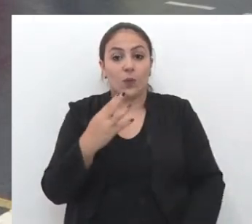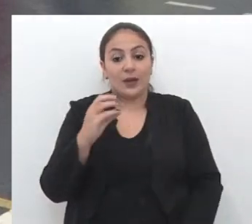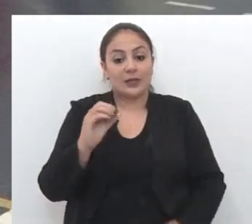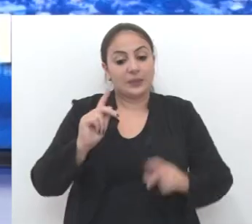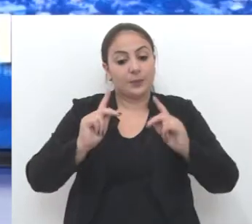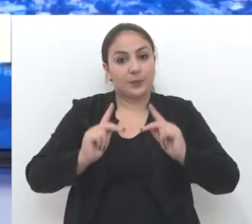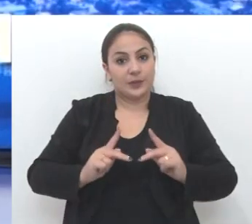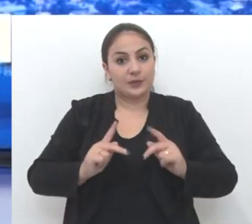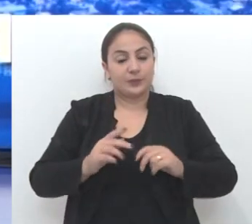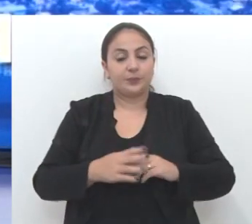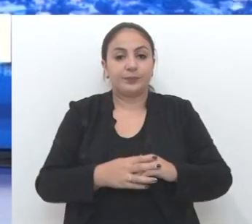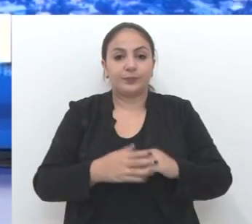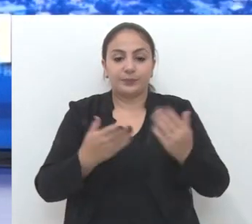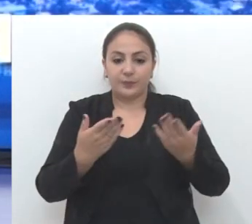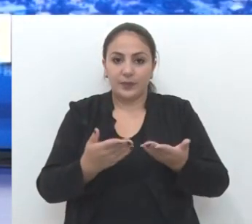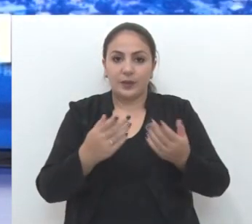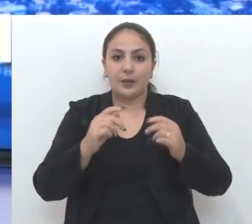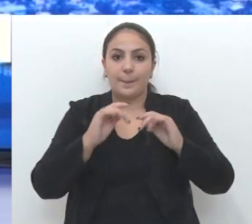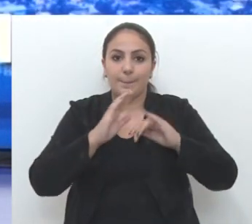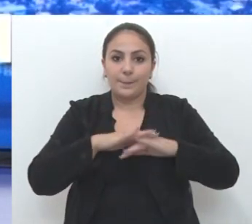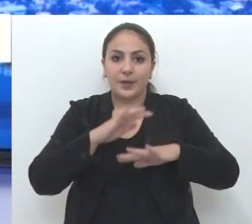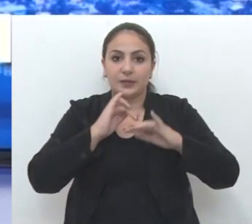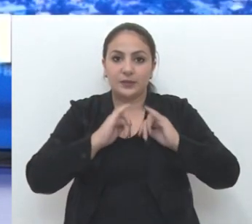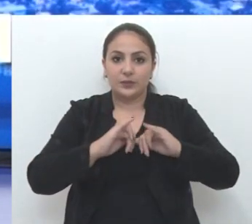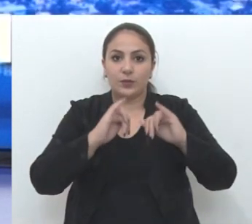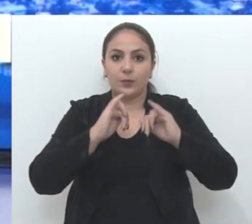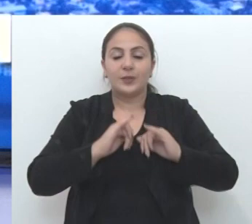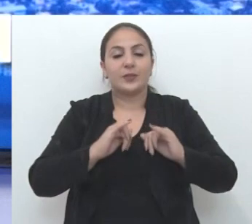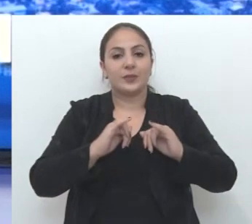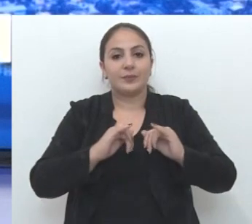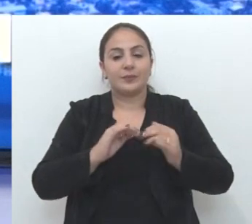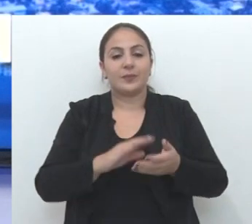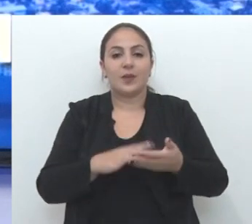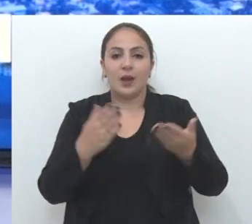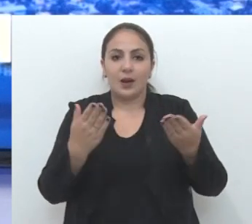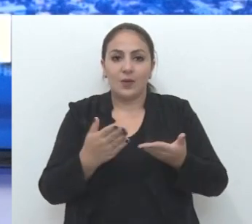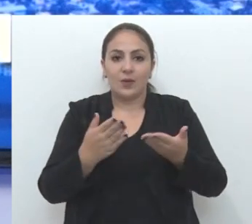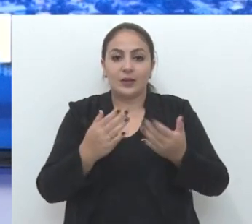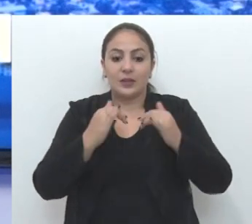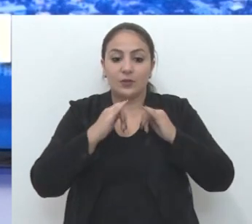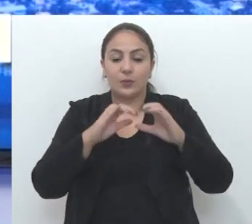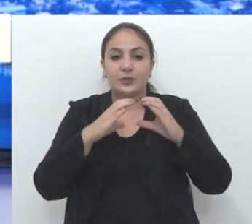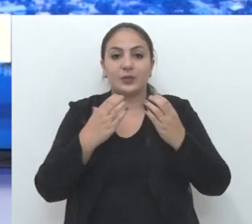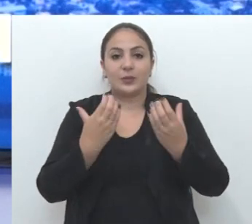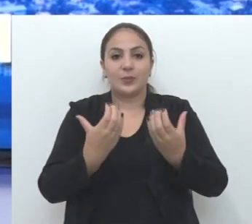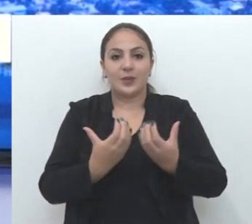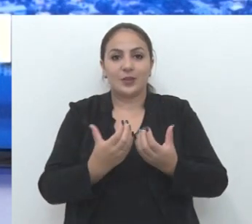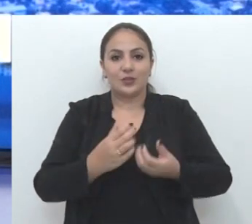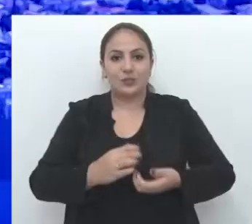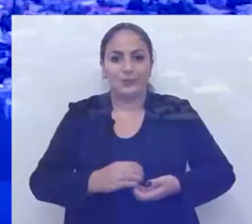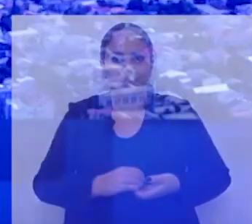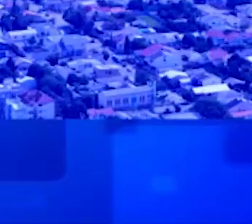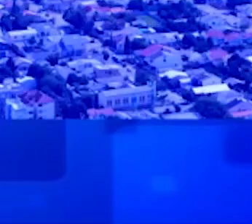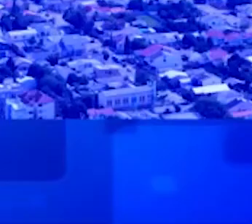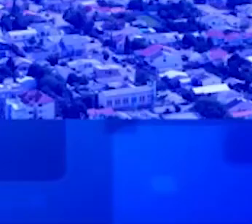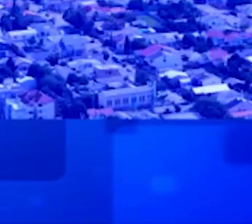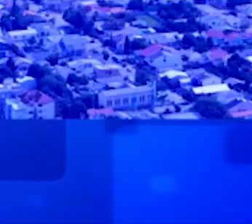pessoas. Estas e outras informações, a partir de agora no canal da Comunidade.